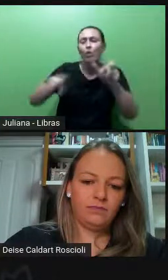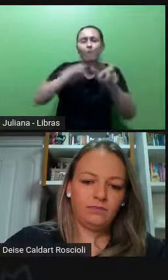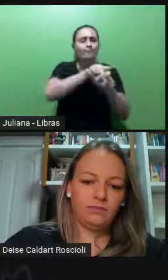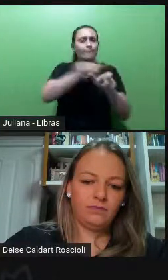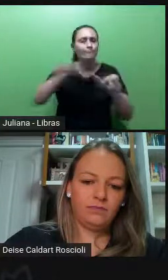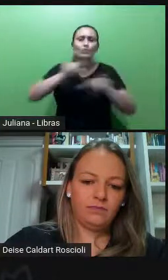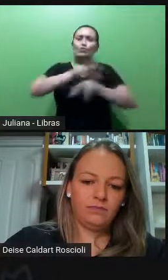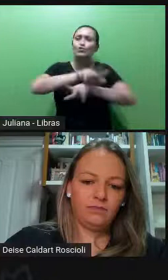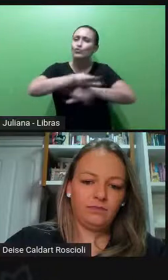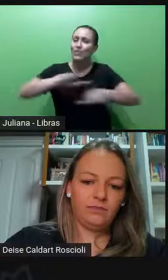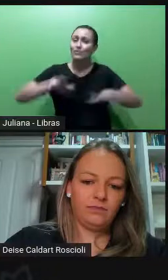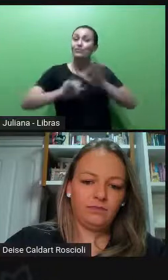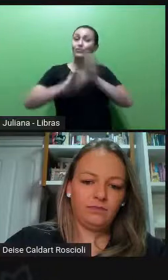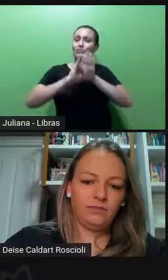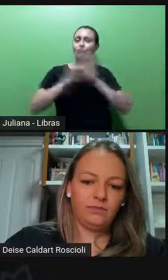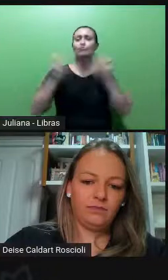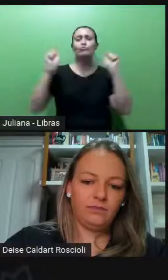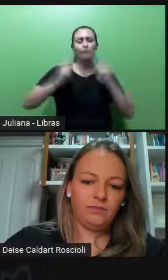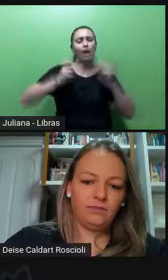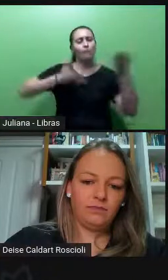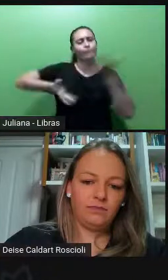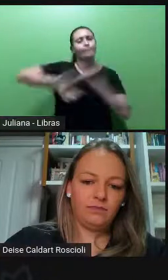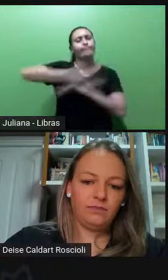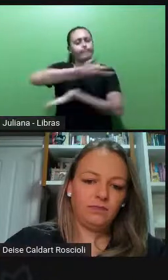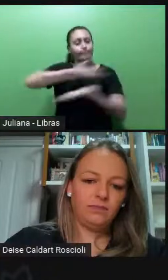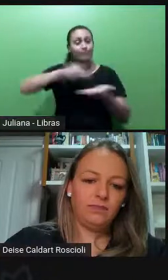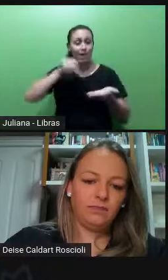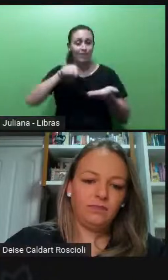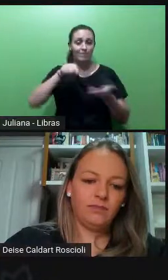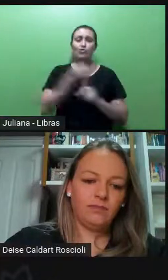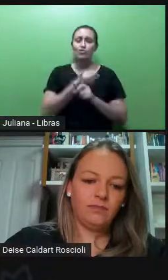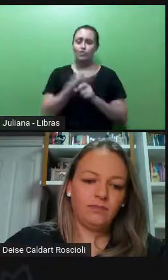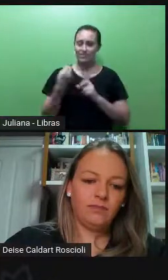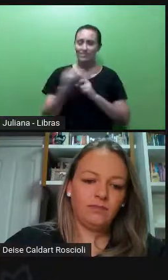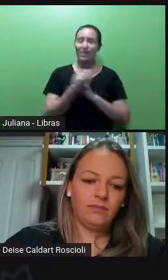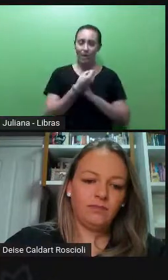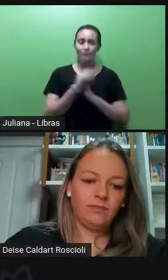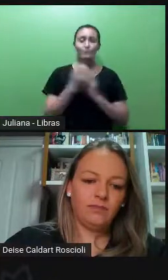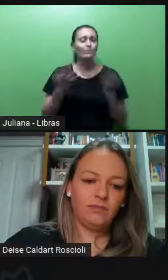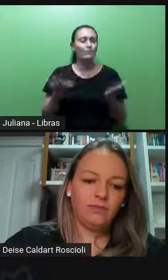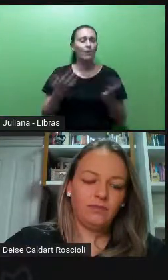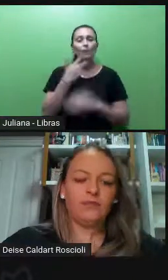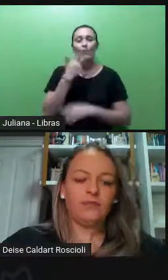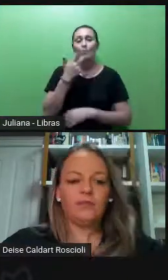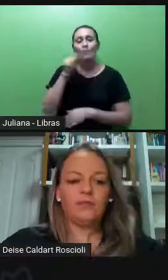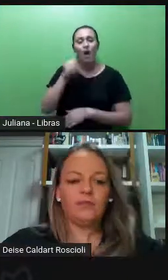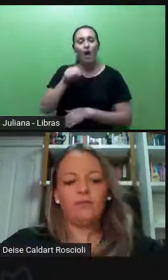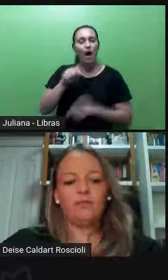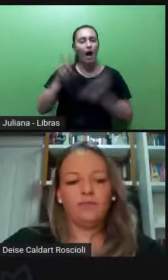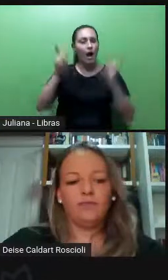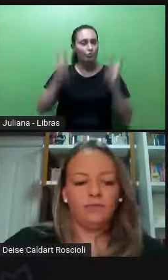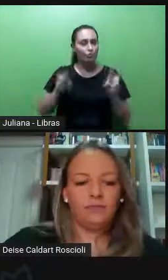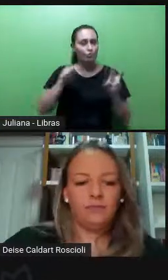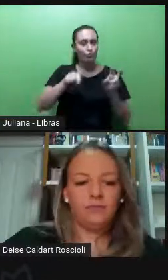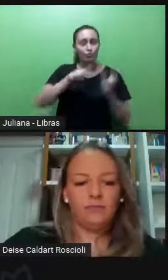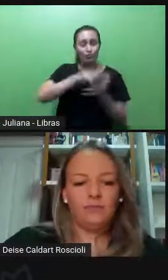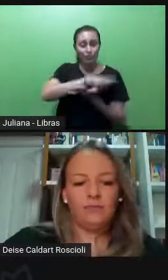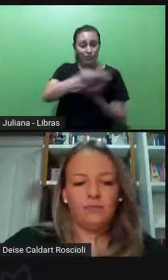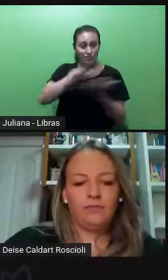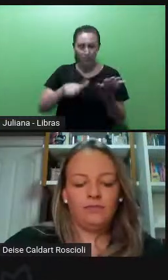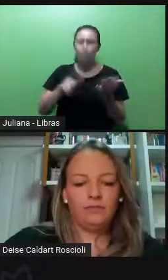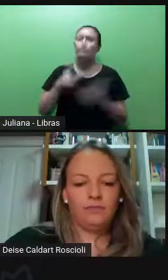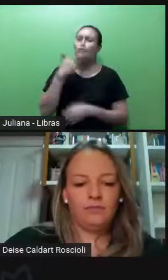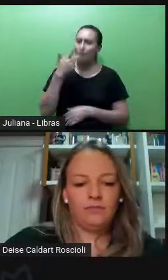interagem no mesmo contexto social. Então, a gente vai estar falando de diversidade, gente está falando de diferença e a gente está falando de